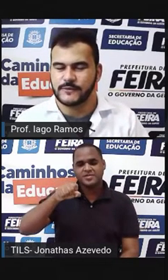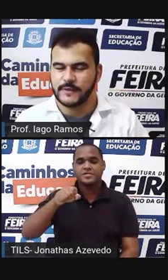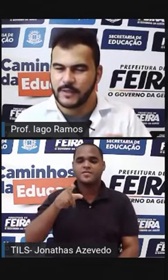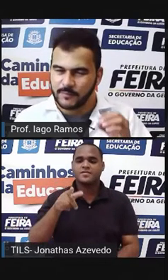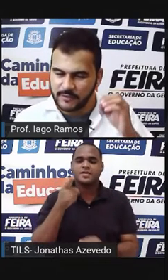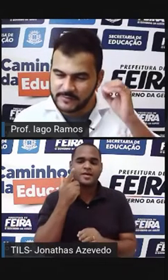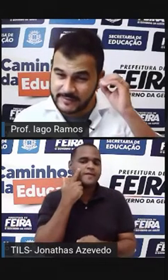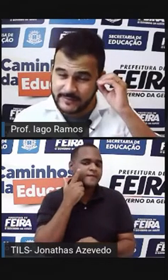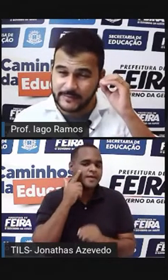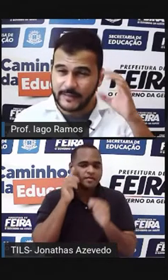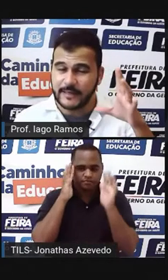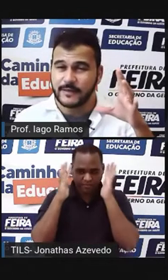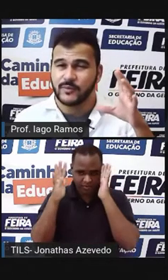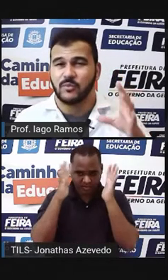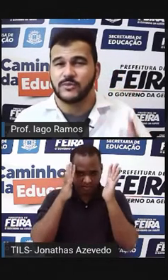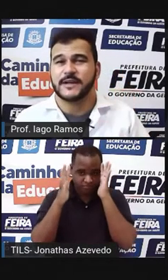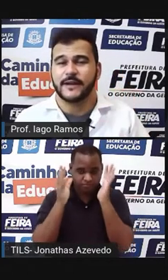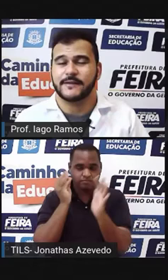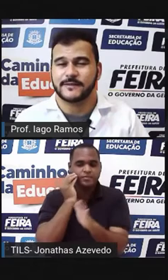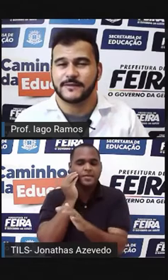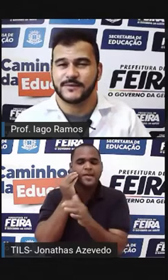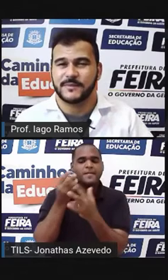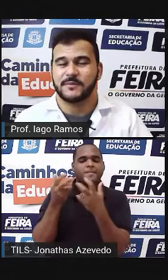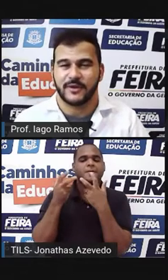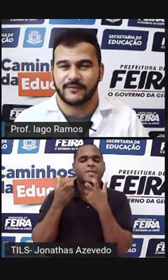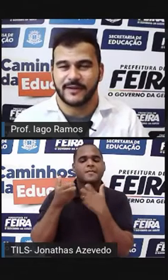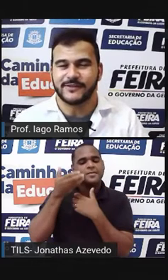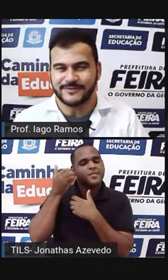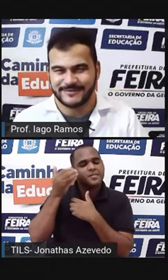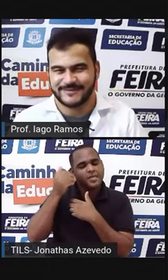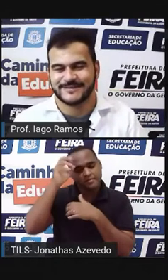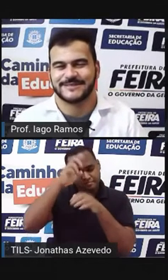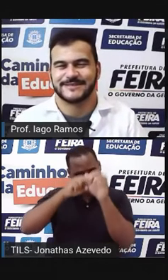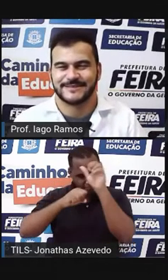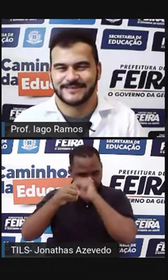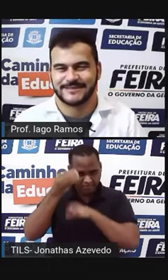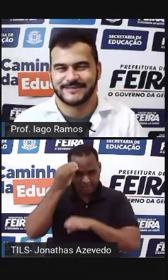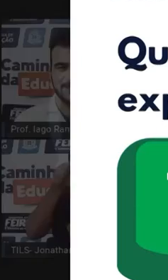segundos para você tentar buscar isso na sua memória, valeu?